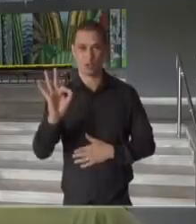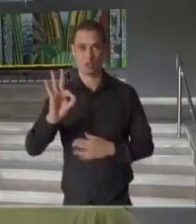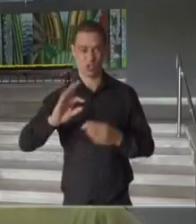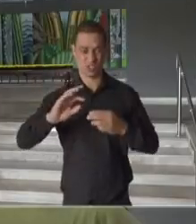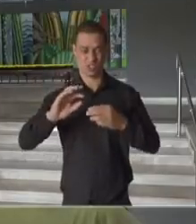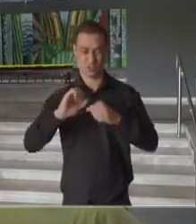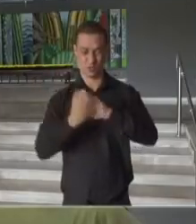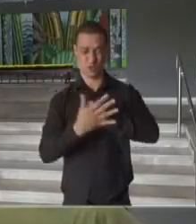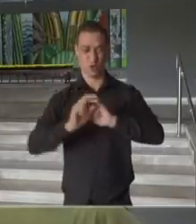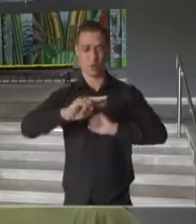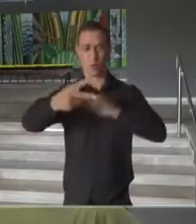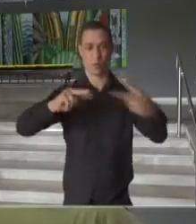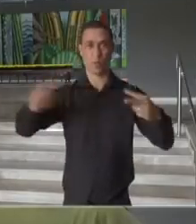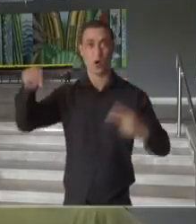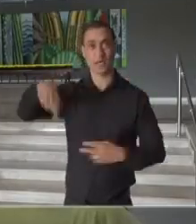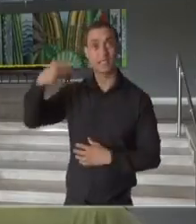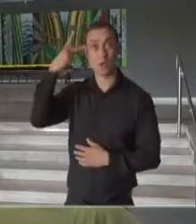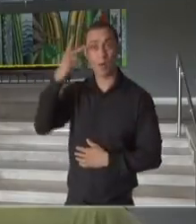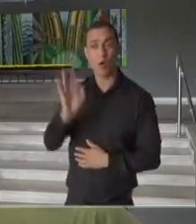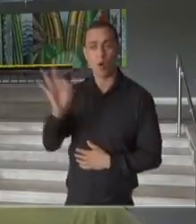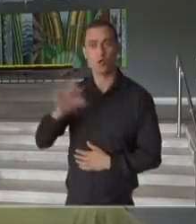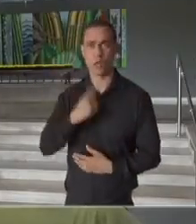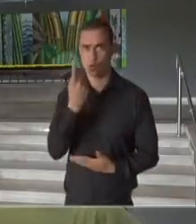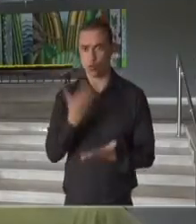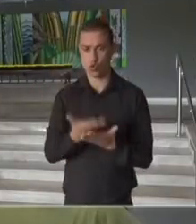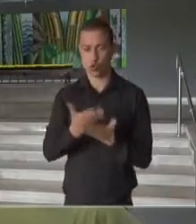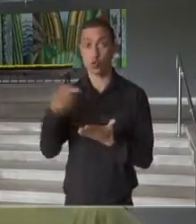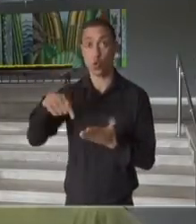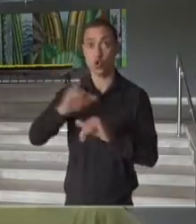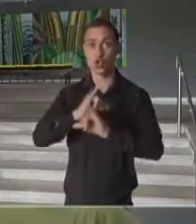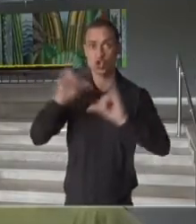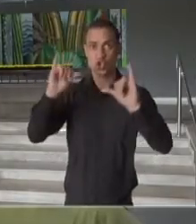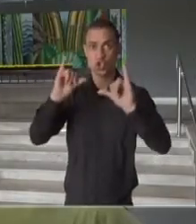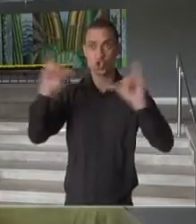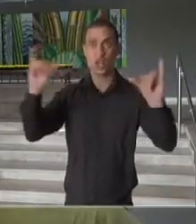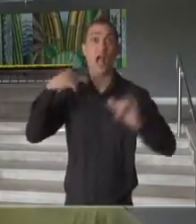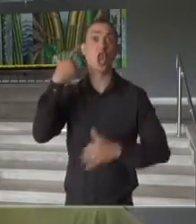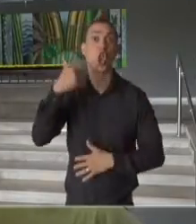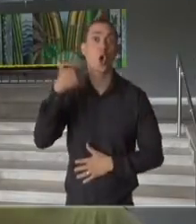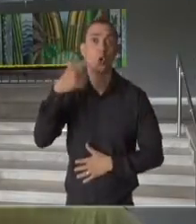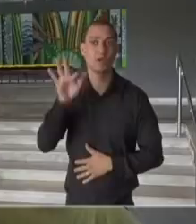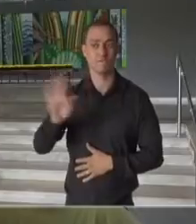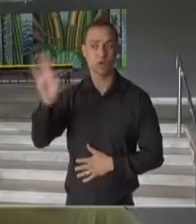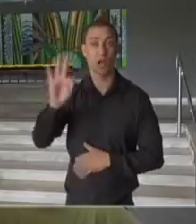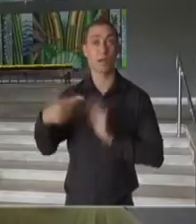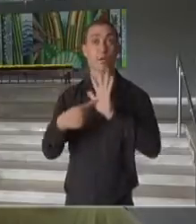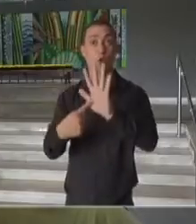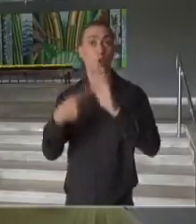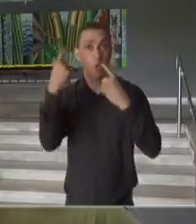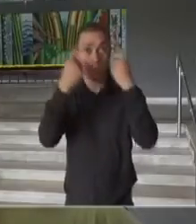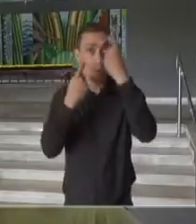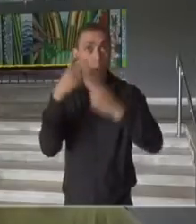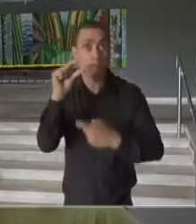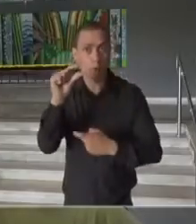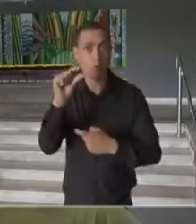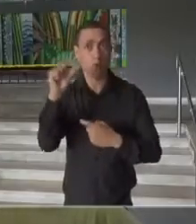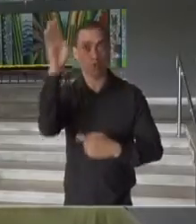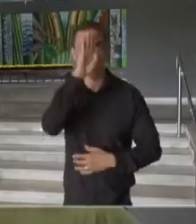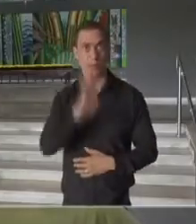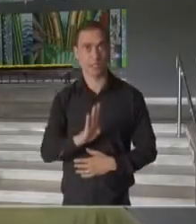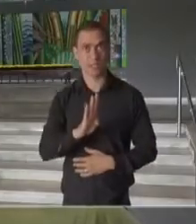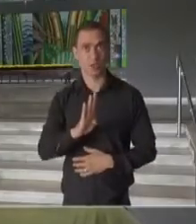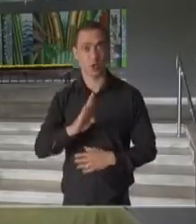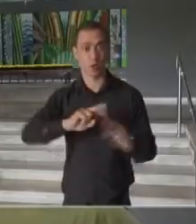do vírus em São Paulo. Tem um estudo divulgado hoje por uma universidade de Londres que mostra aí uma preocupação com a taxa no Brasil.